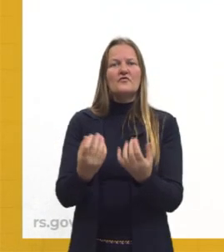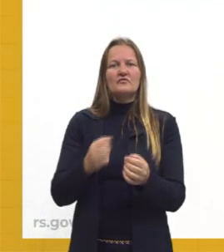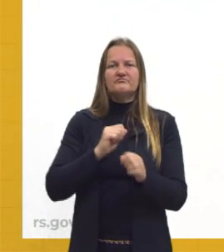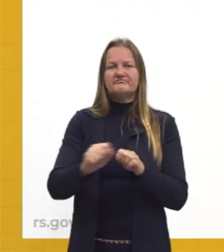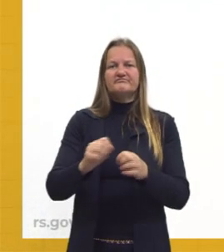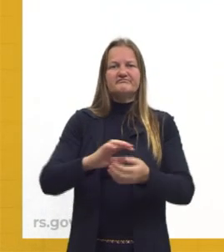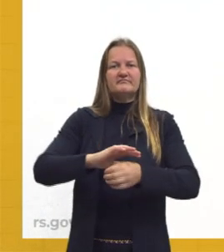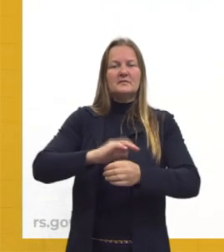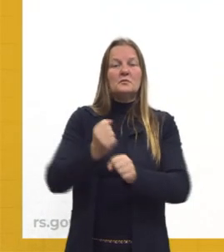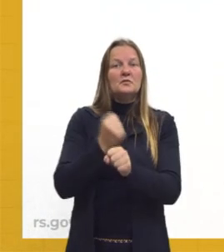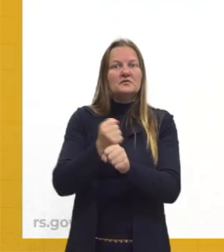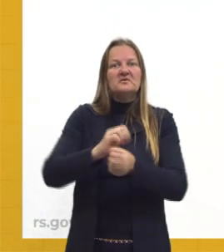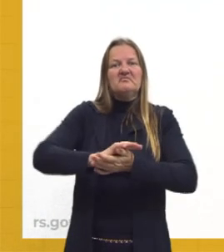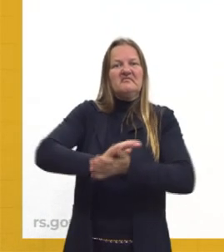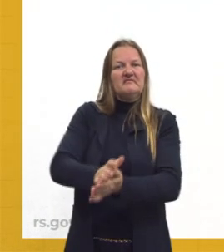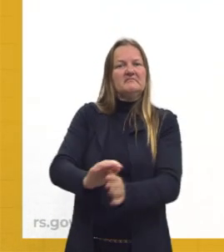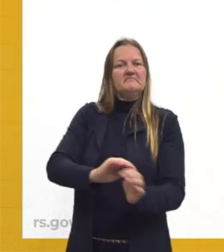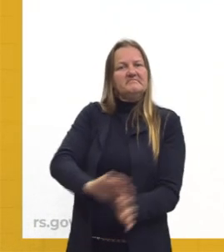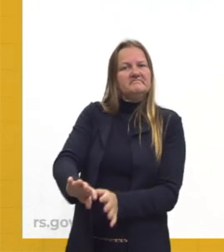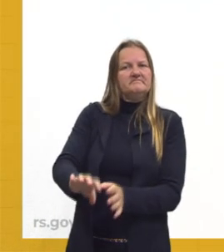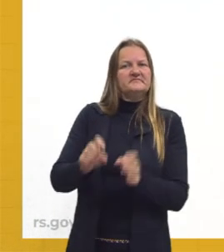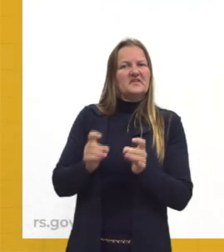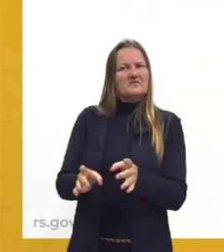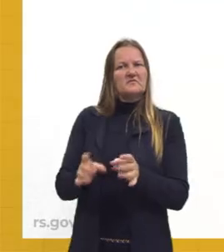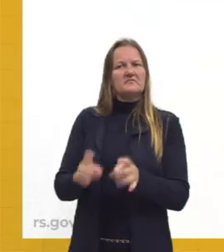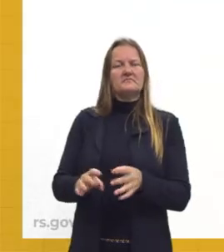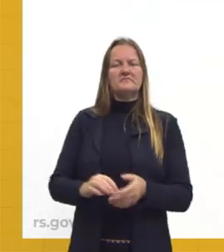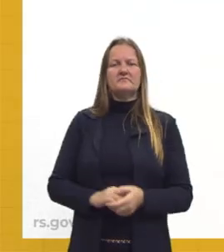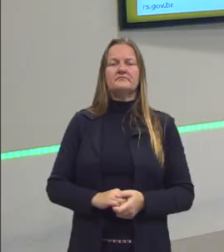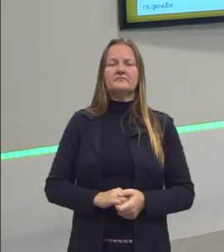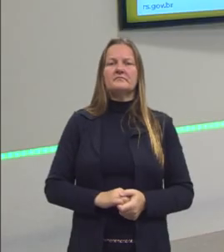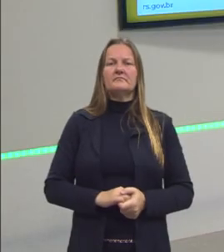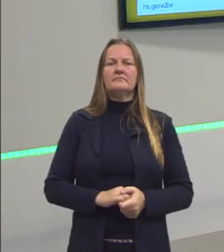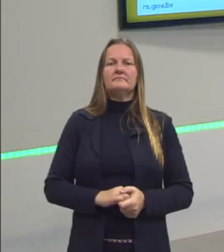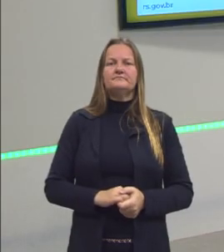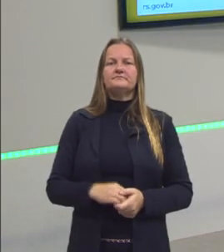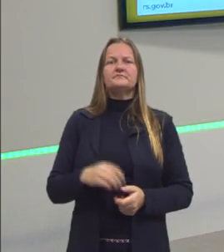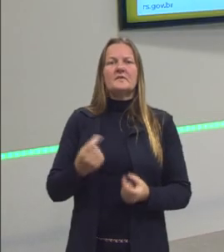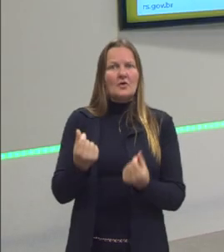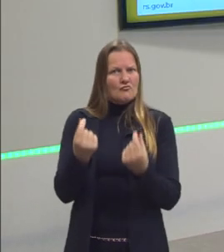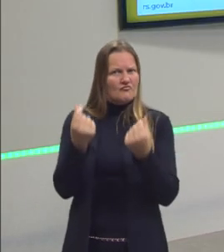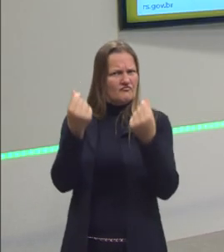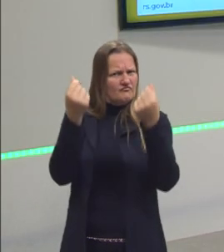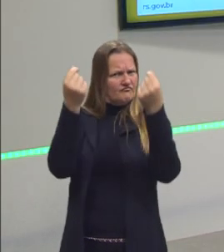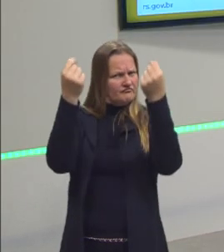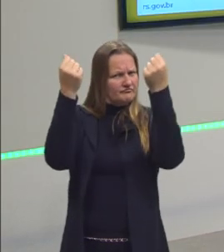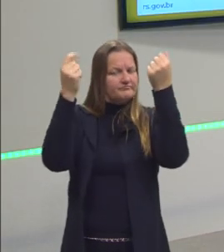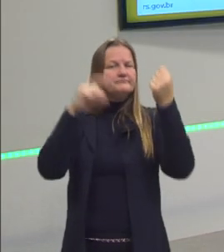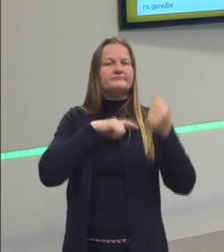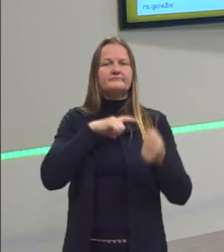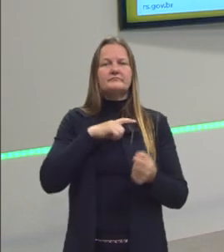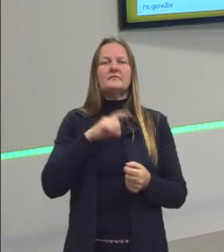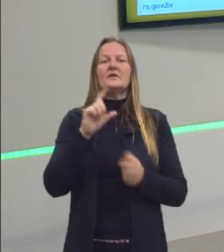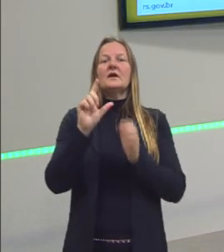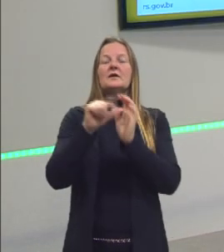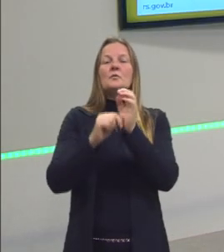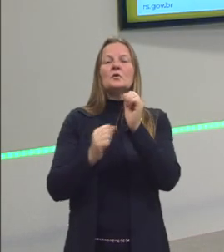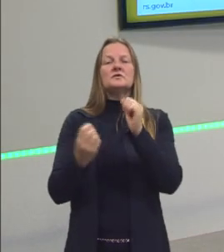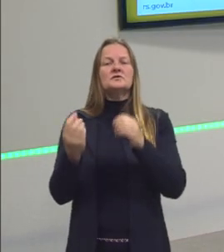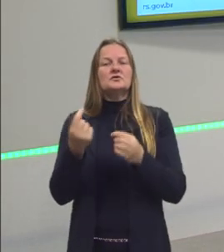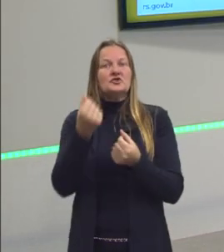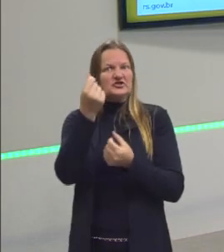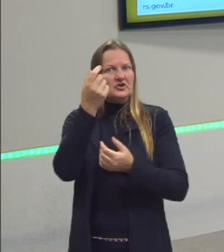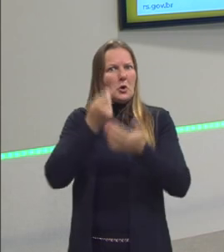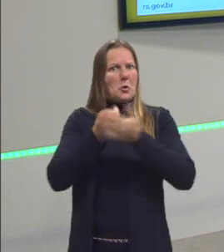questão cafeeira, essa galera que tinha o dinheiro, depois ele vai colocar dinheiro na indústria, tá,